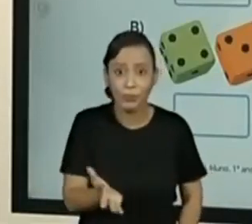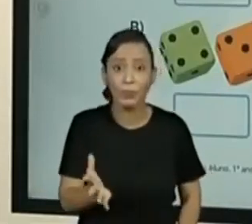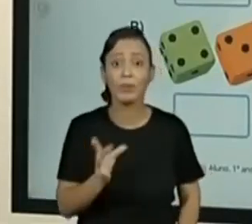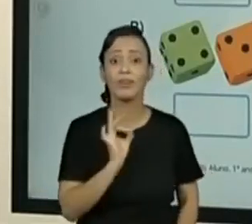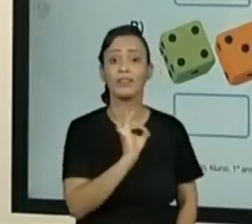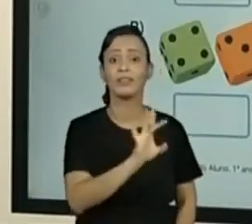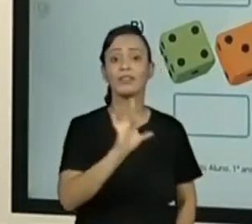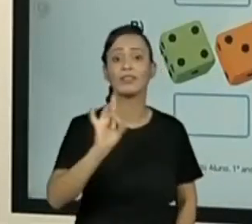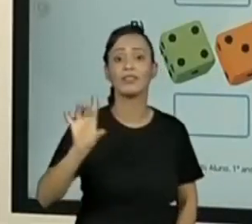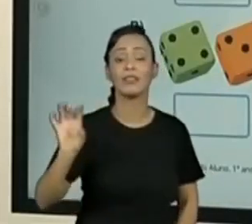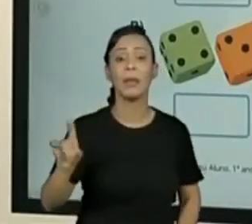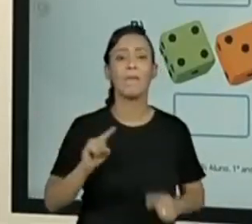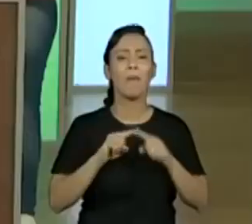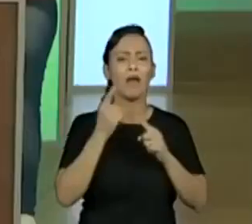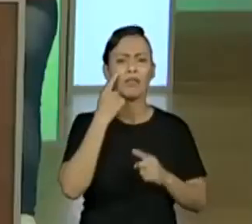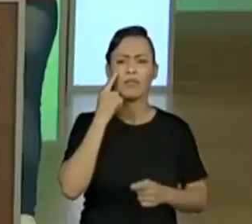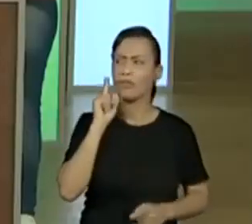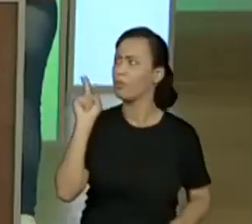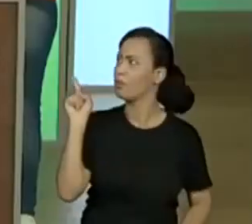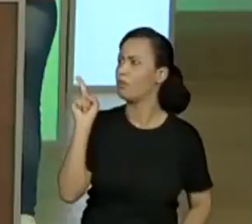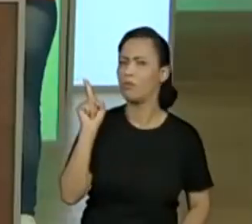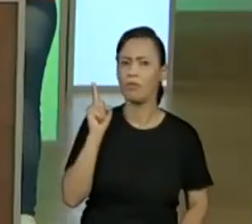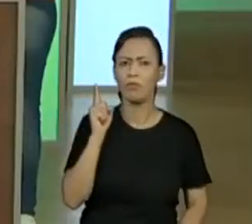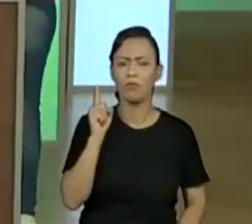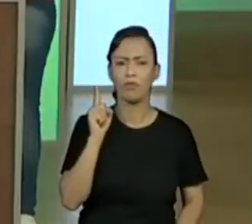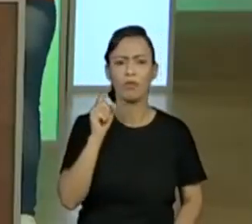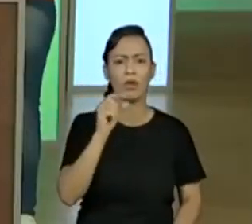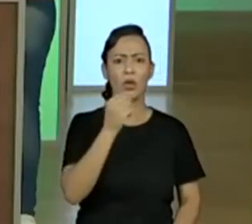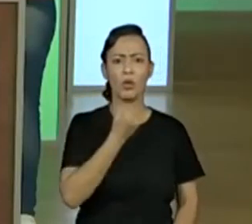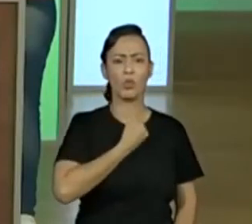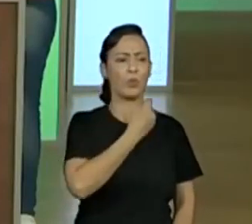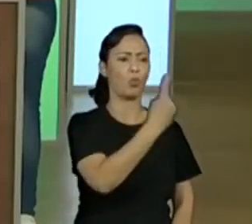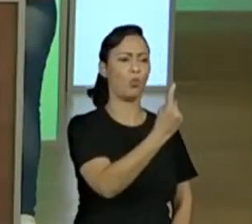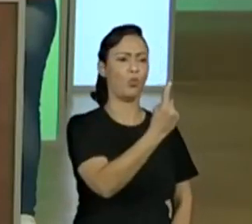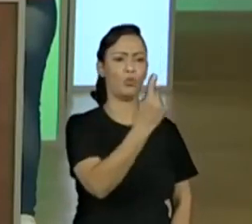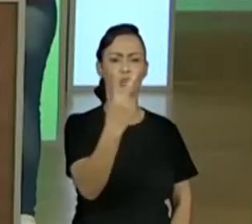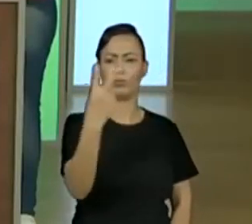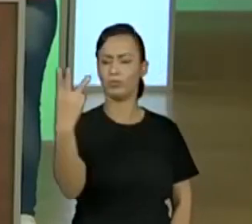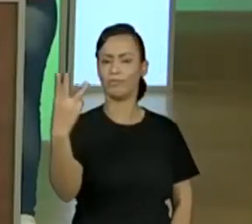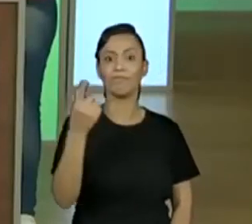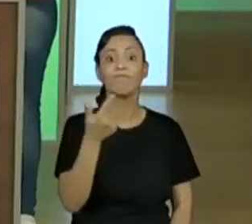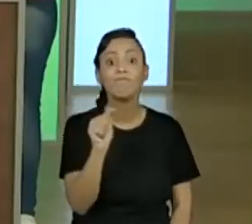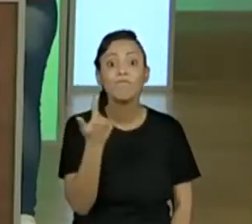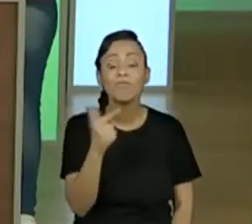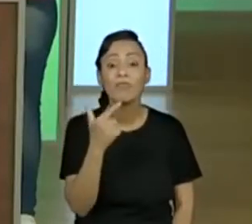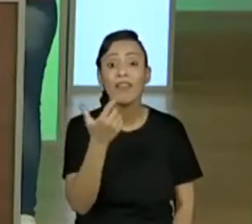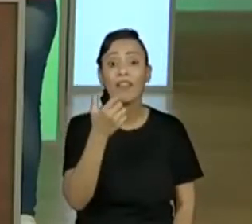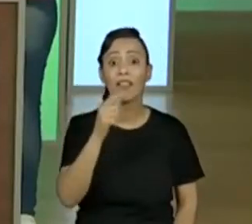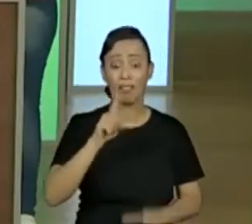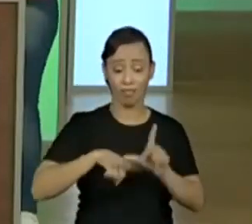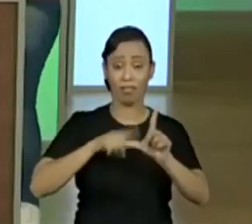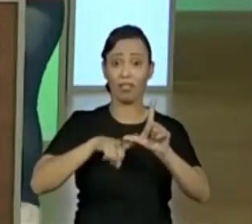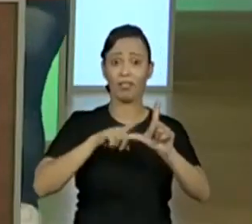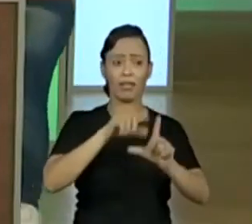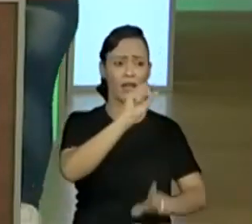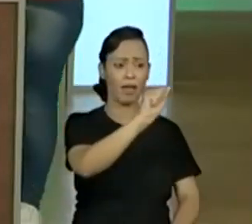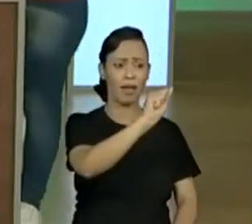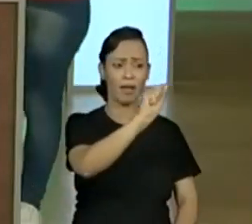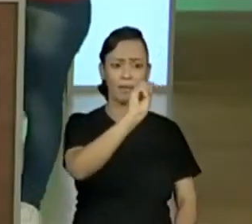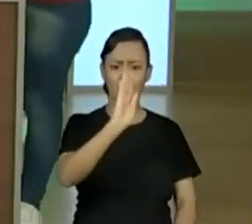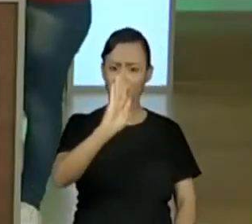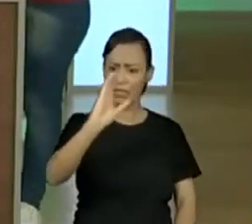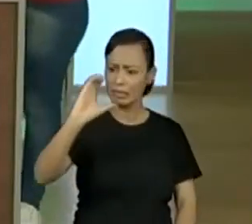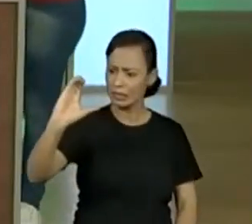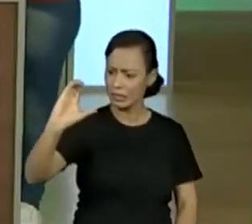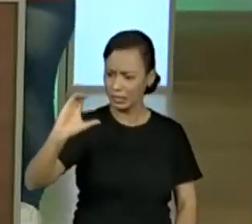letra. E aí a gente vai ter que prestar atenção aqui para responder algumas coisas daqui para frente. Vamos lá? Vamos.